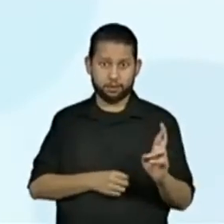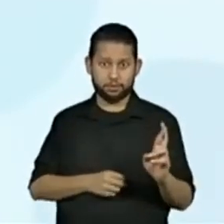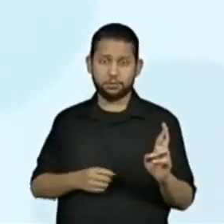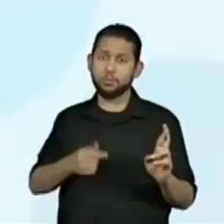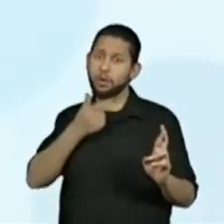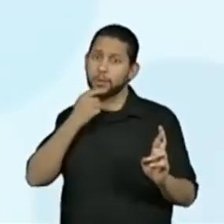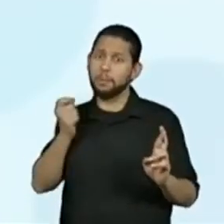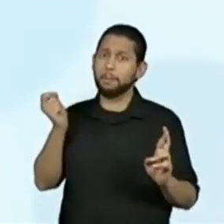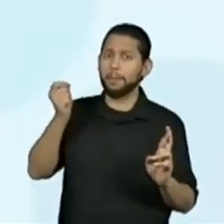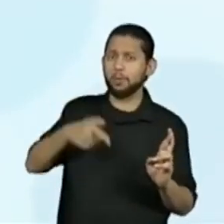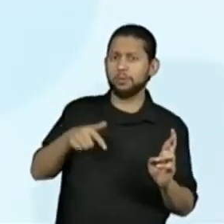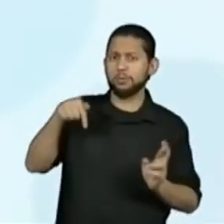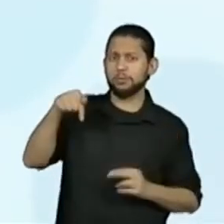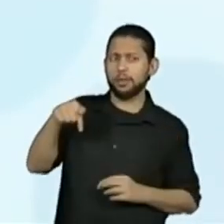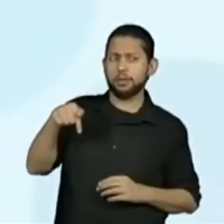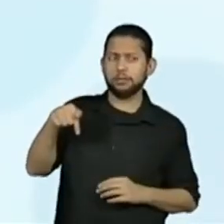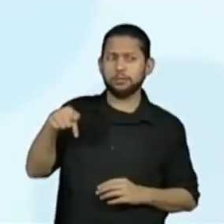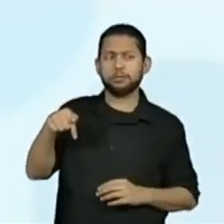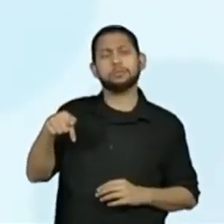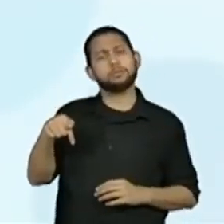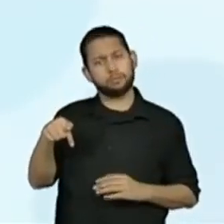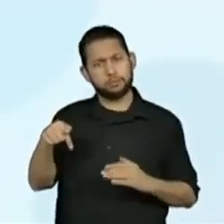,80,